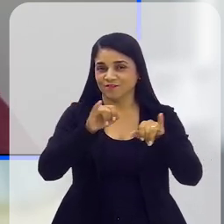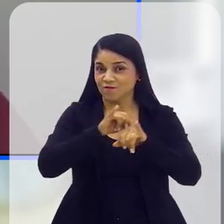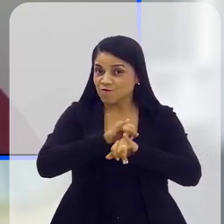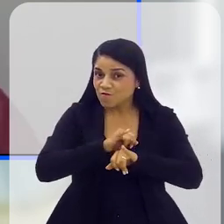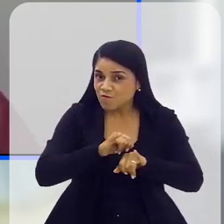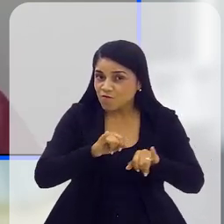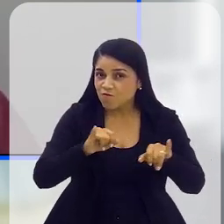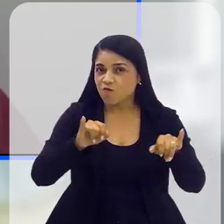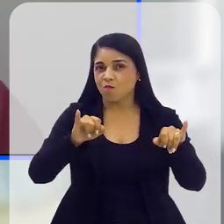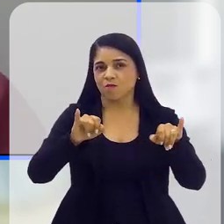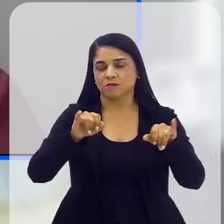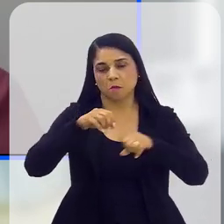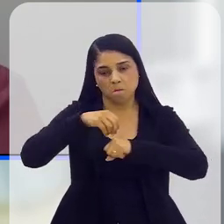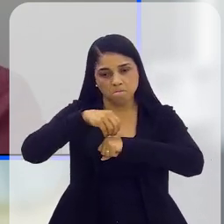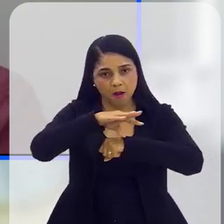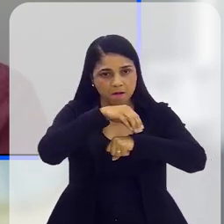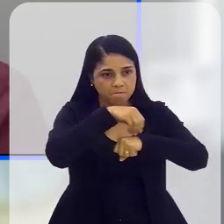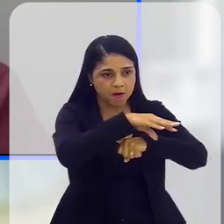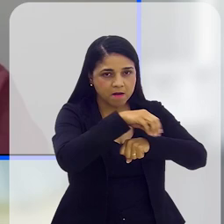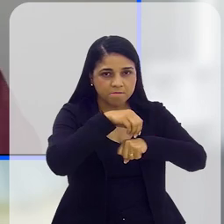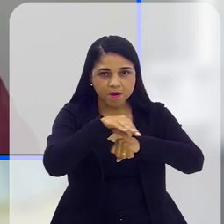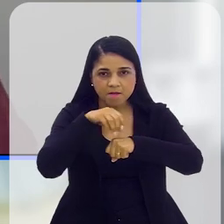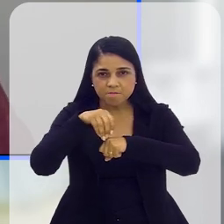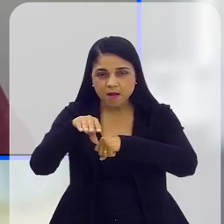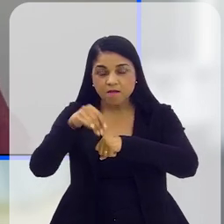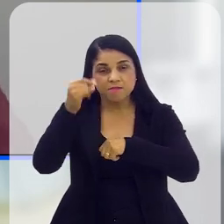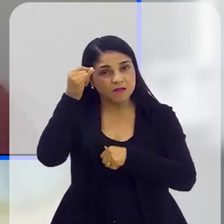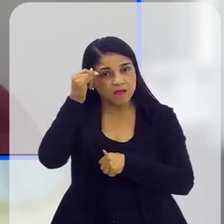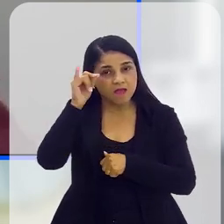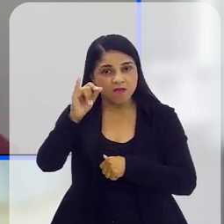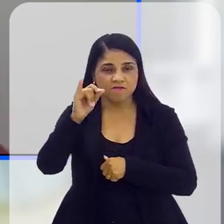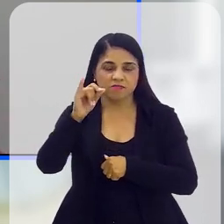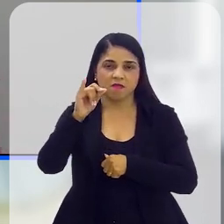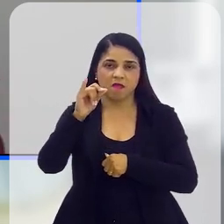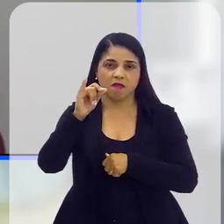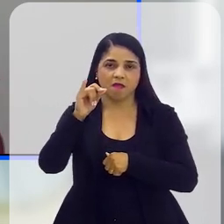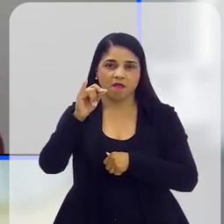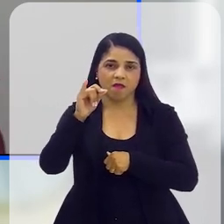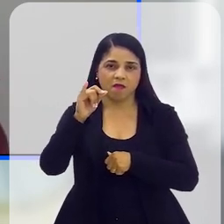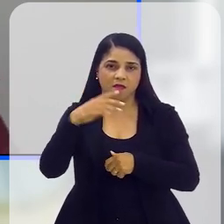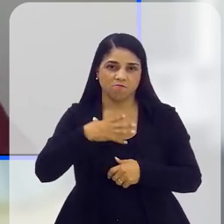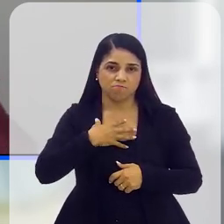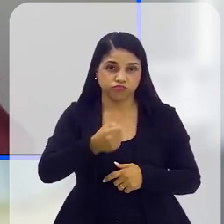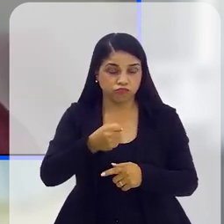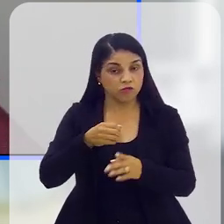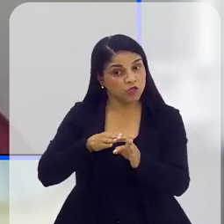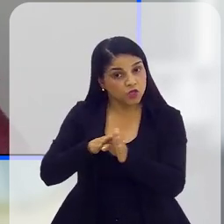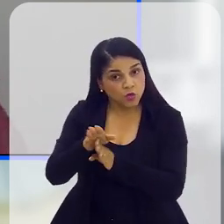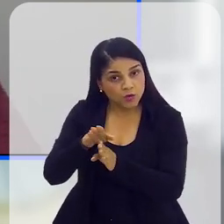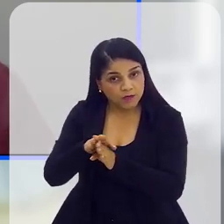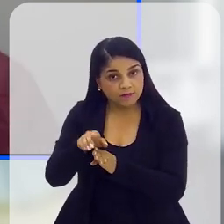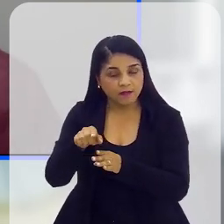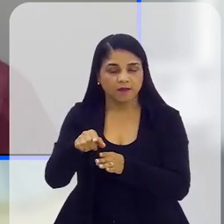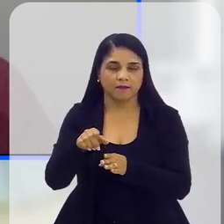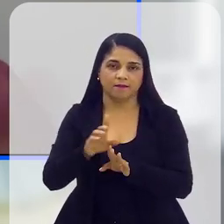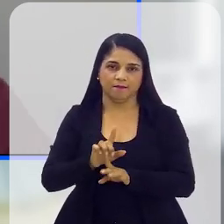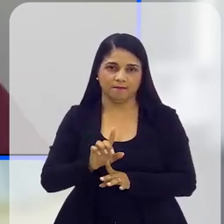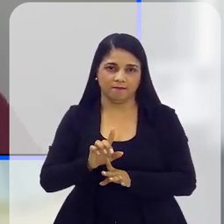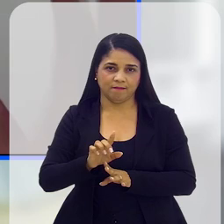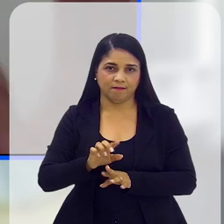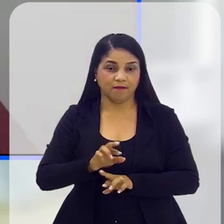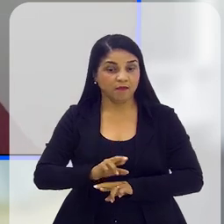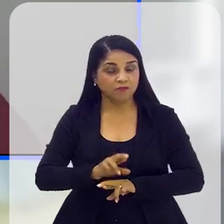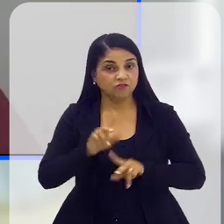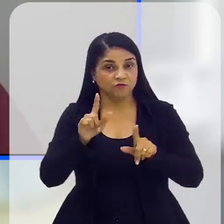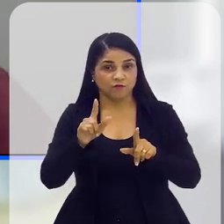que a gente passa sejam voltadas para a prevenção e não para a indução. Porque nós sabemos que existe um